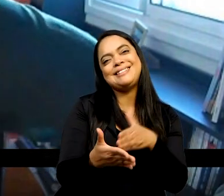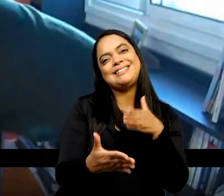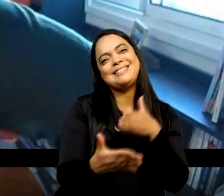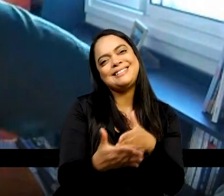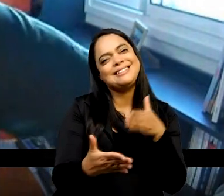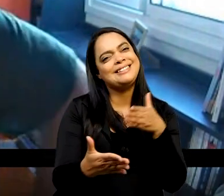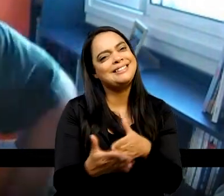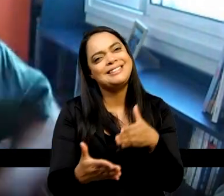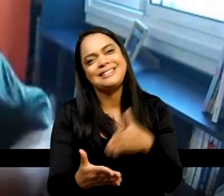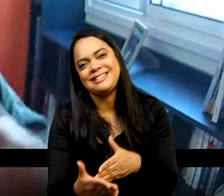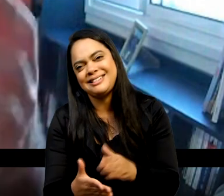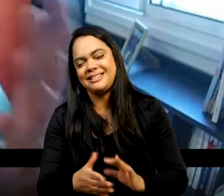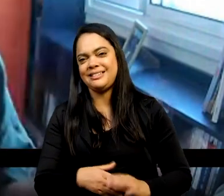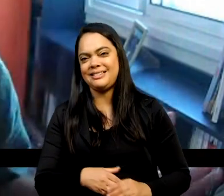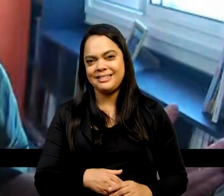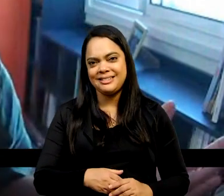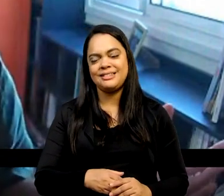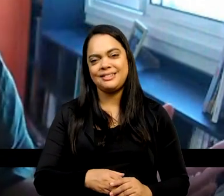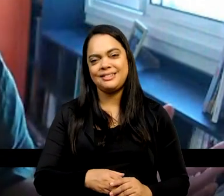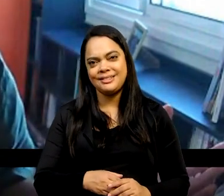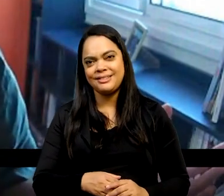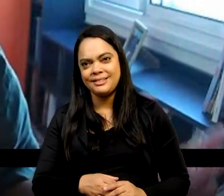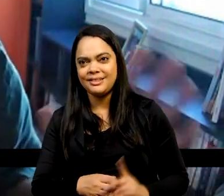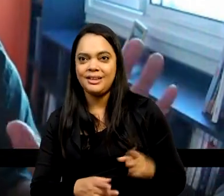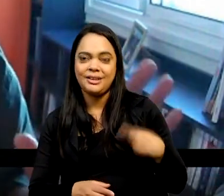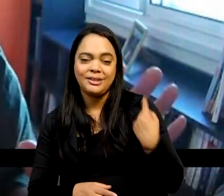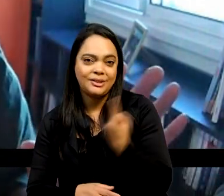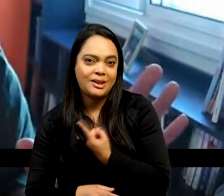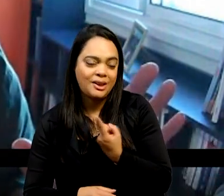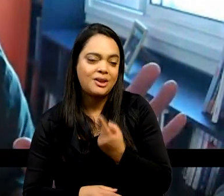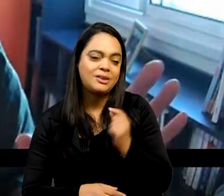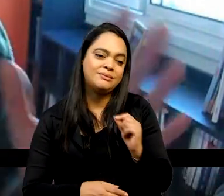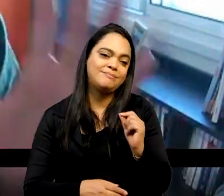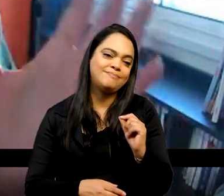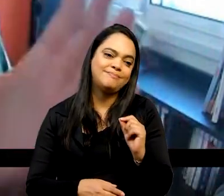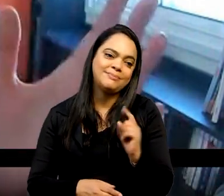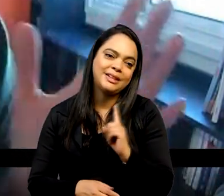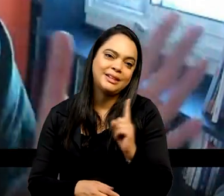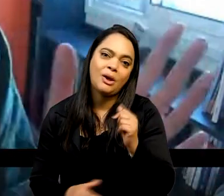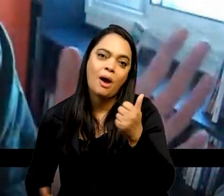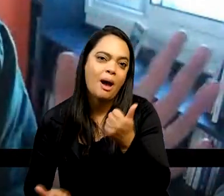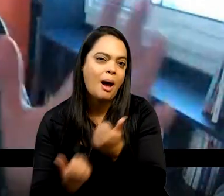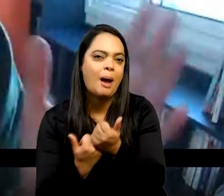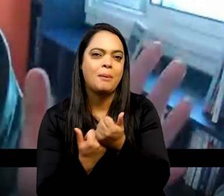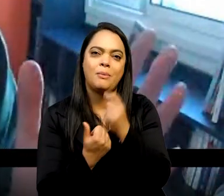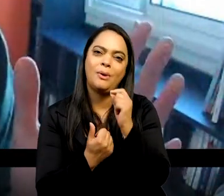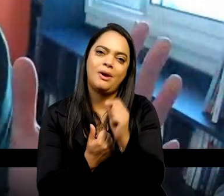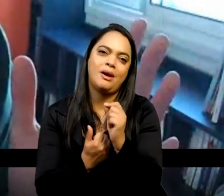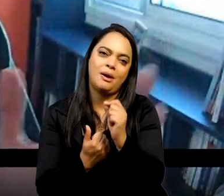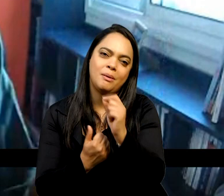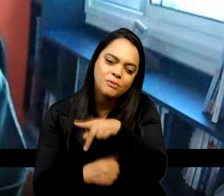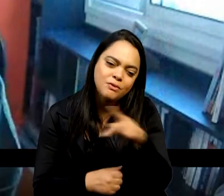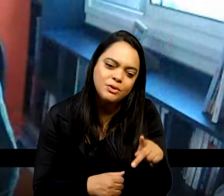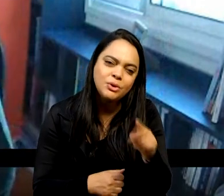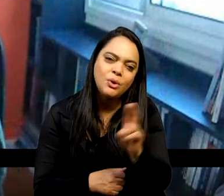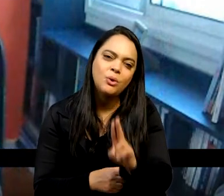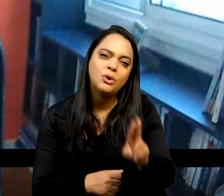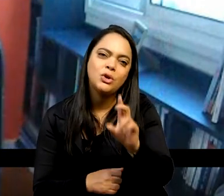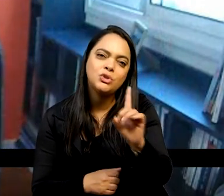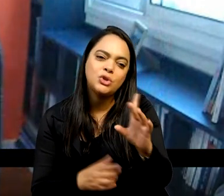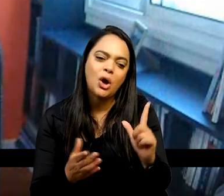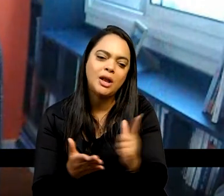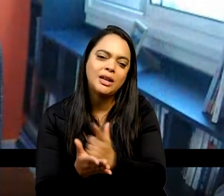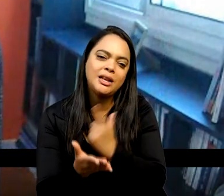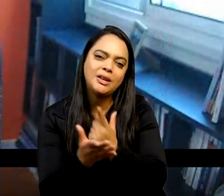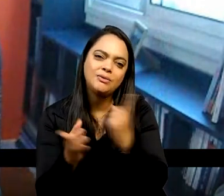moralmente os professores que fazem desse livro didático o seu principal instrumento, porque às vezes não tem alternativa, mas o ideal não